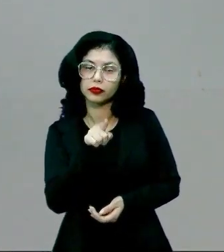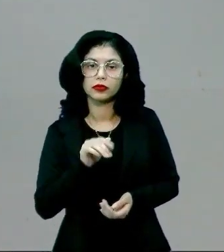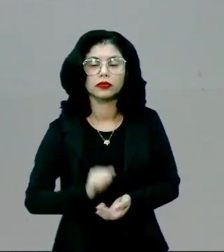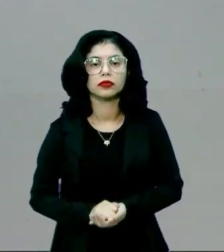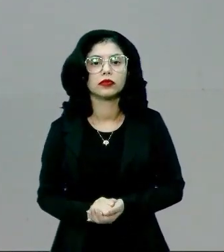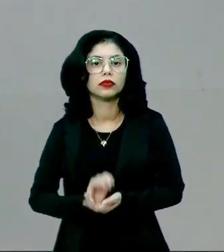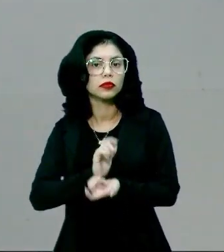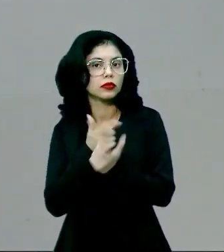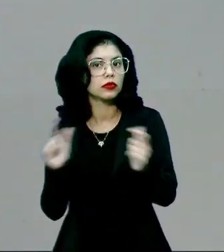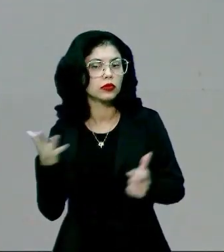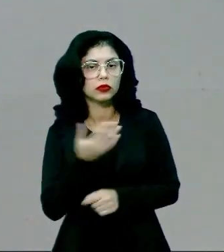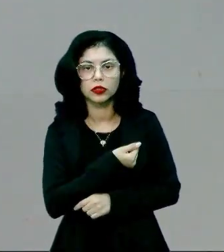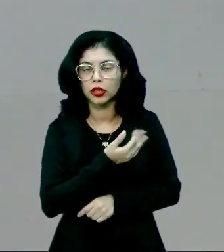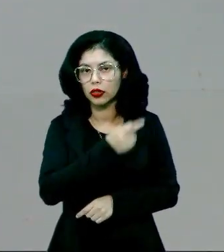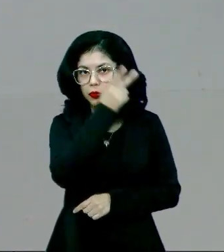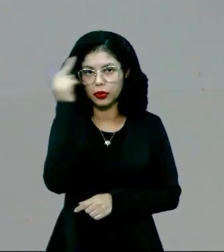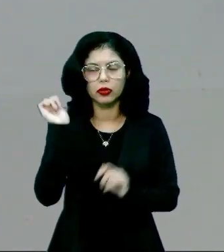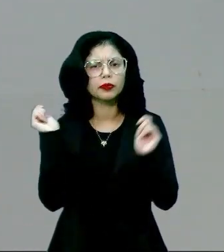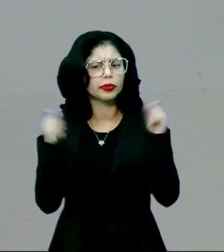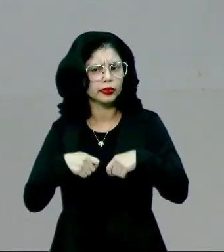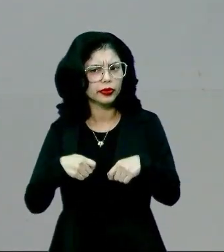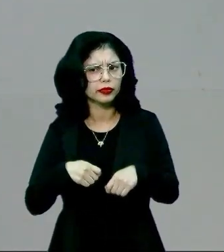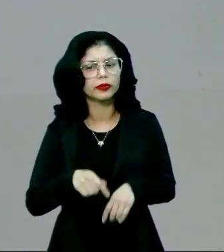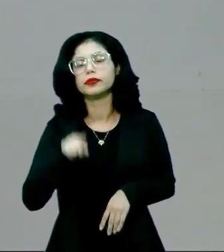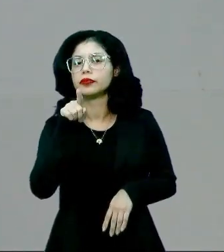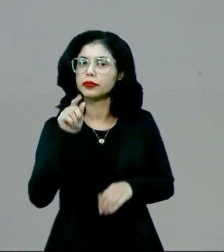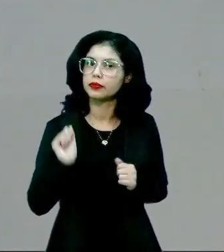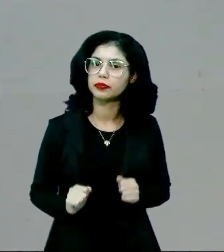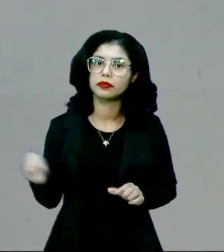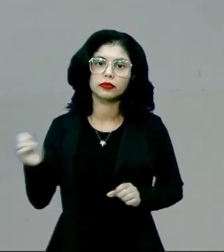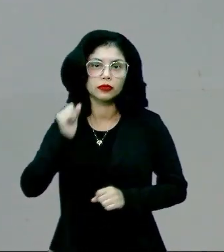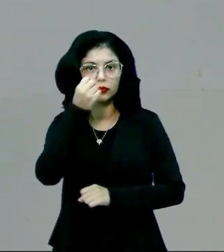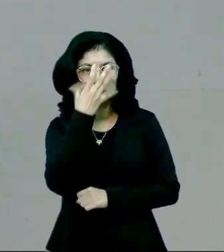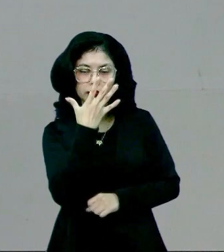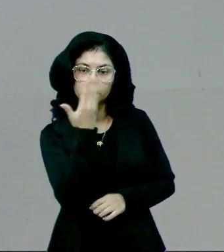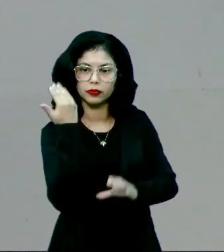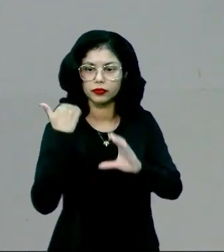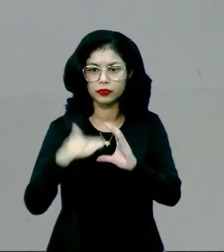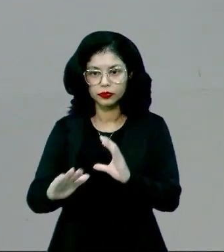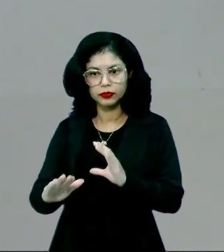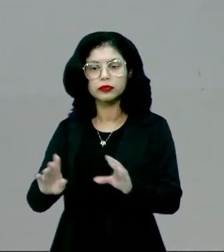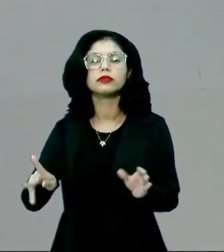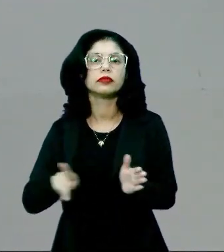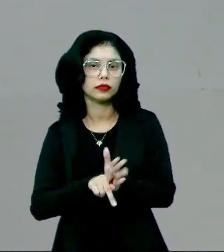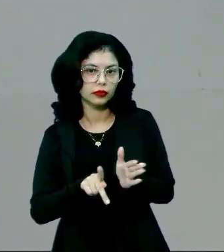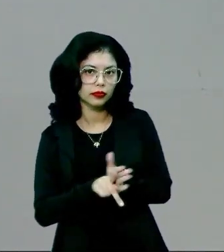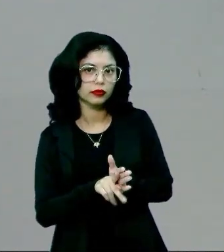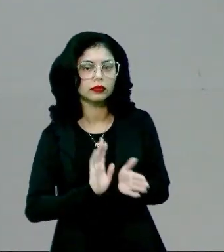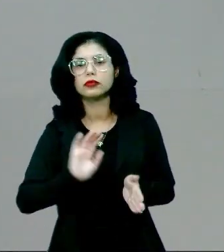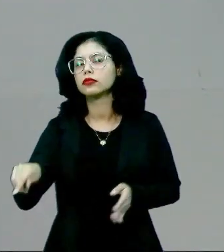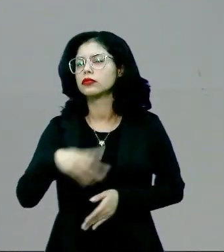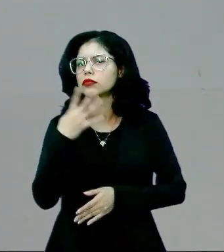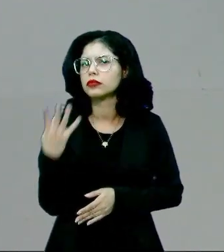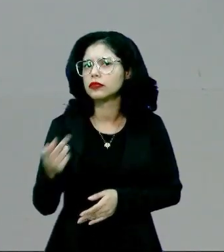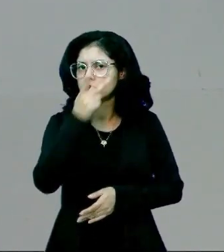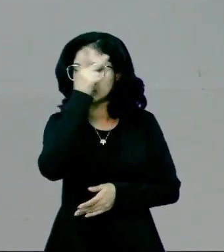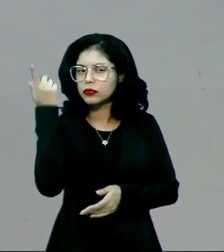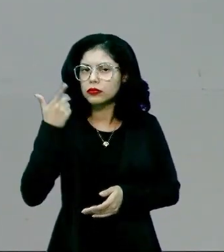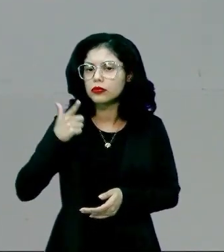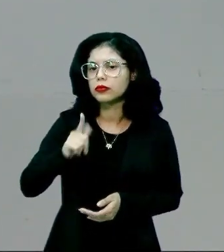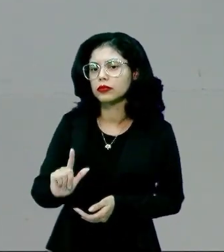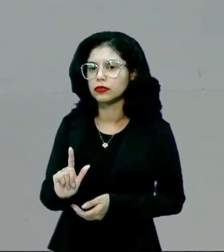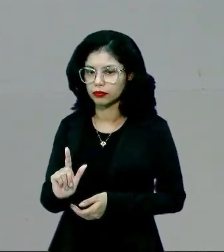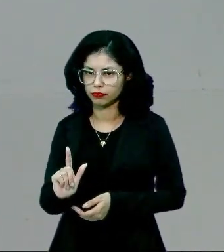atingir o maior número de pessoas possíveis. Você posta a sua foto na rede social, quantas pessoas elas